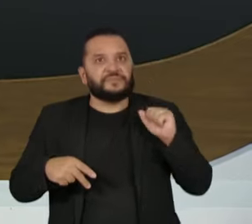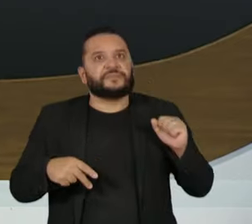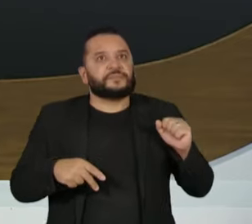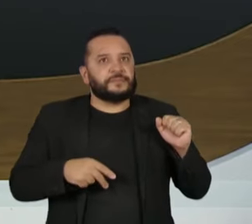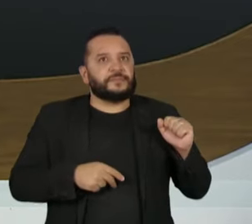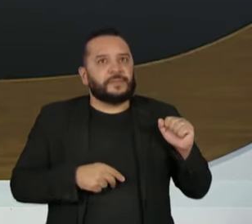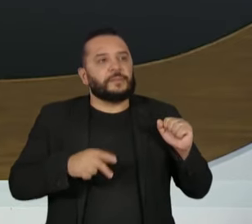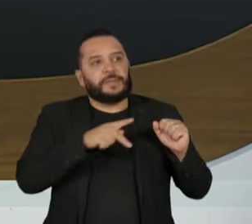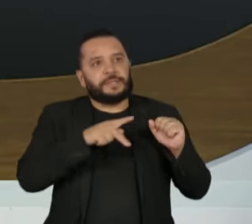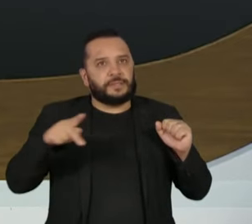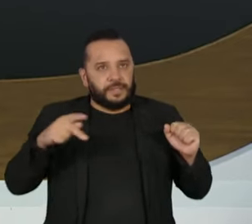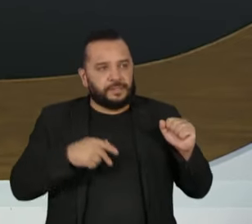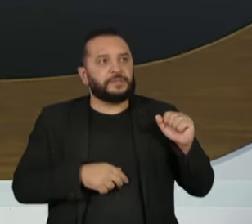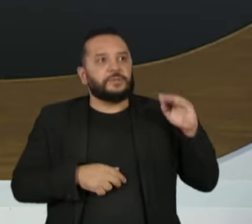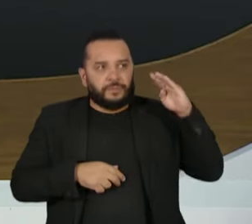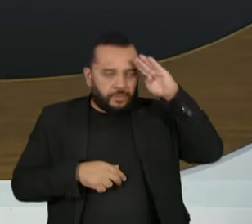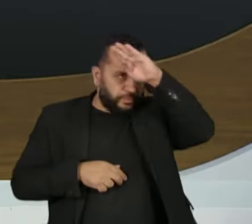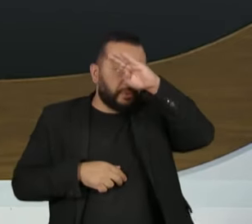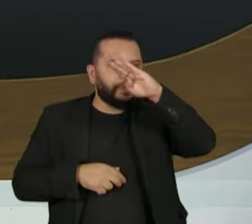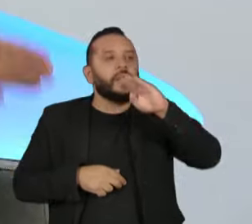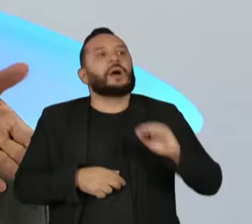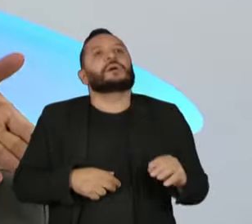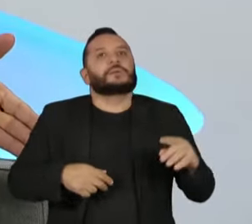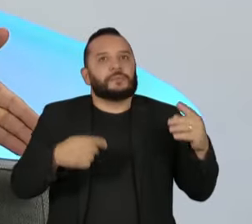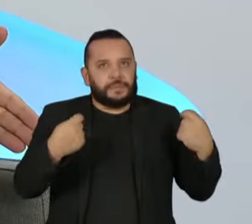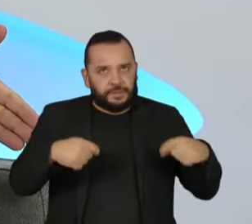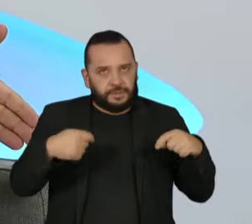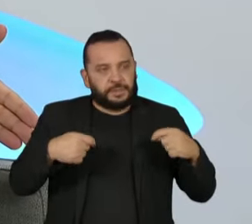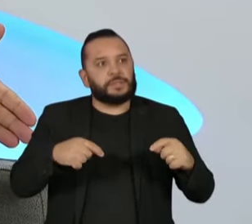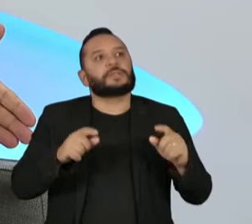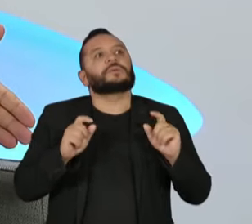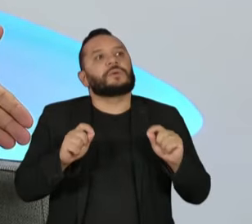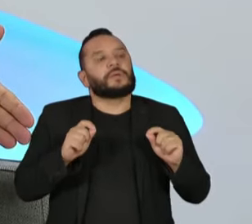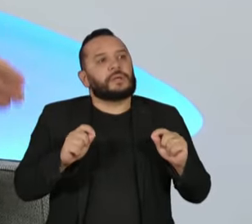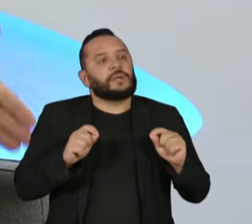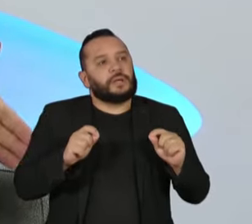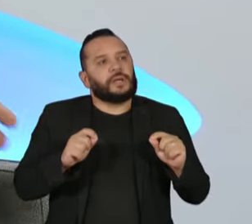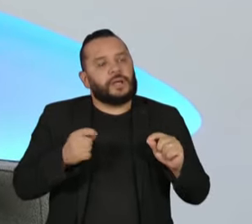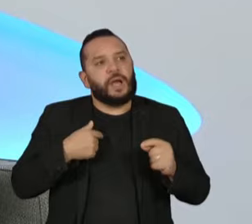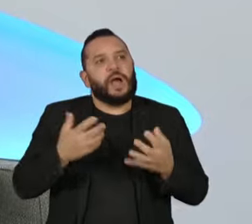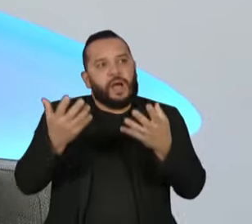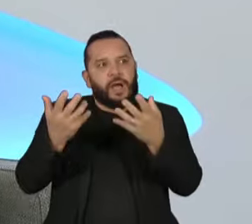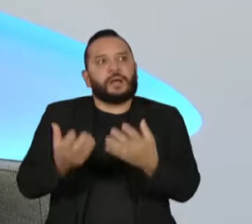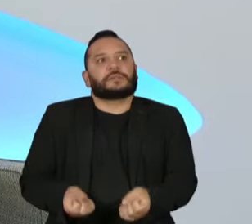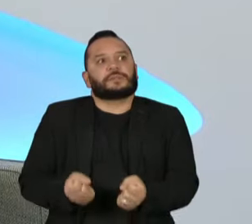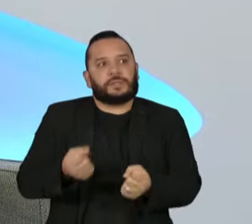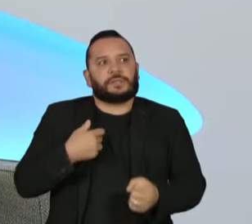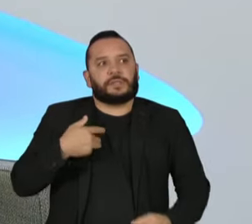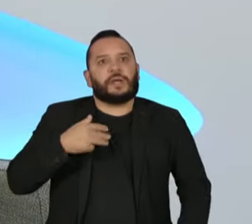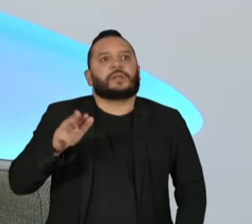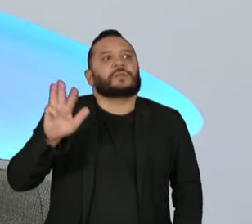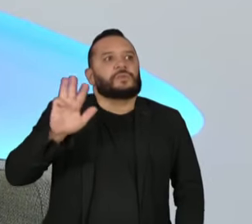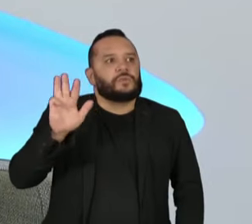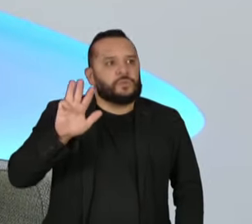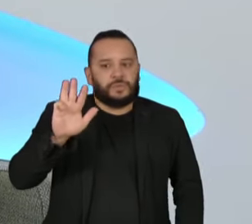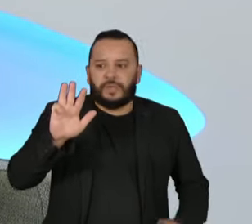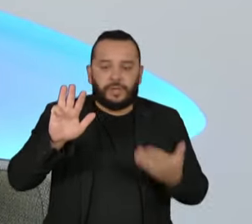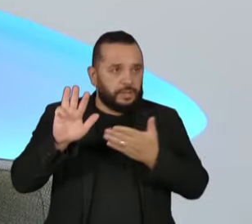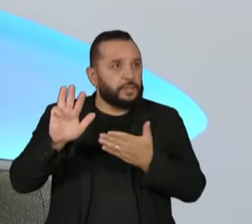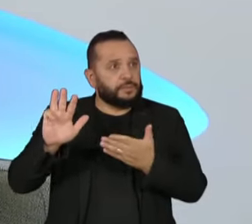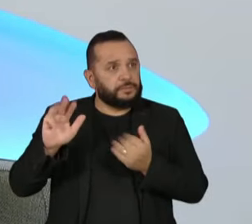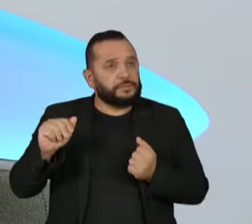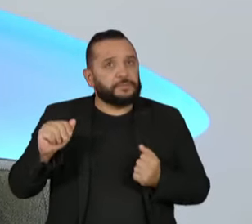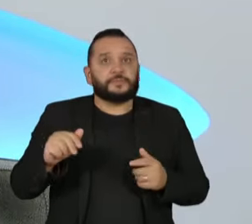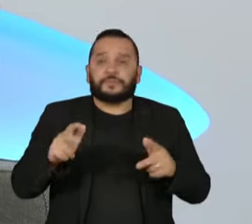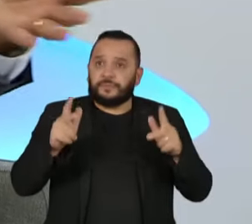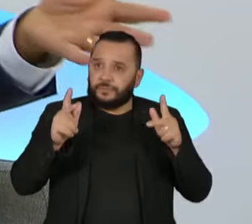eleito, o senhor falou presidente eleito, do Bolsonaro. Desculpe, do presidente atual reconheceu o resultado das eleições,